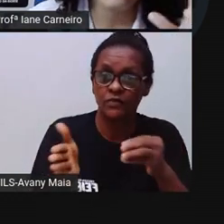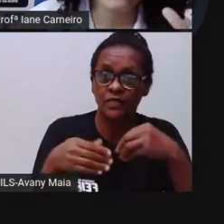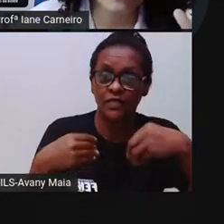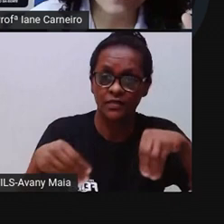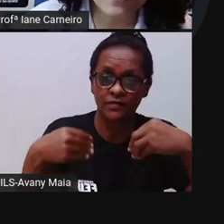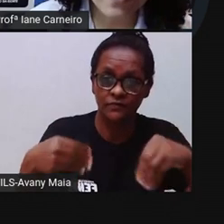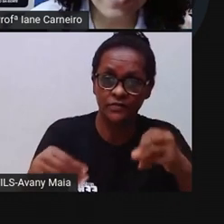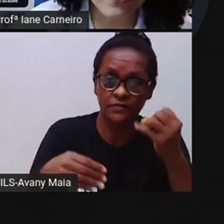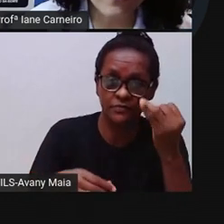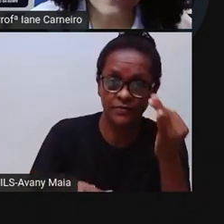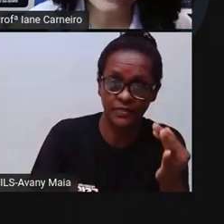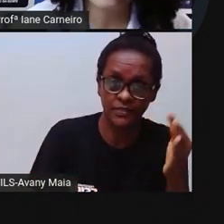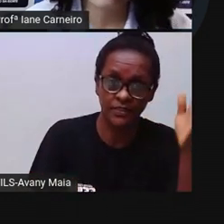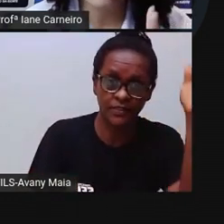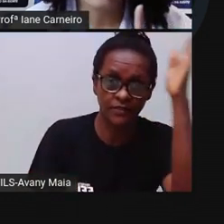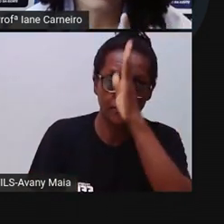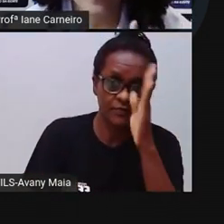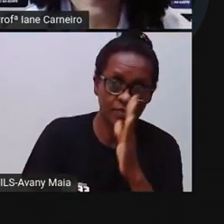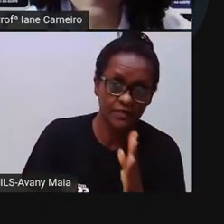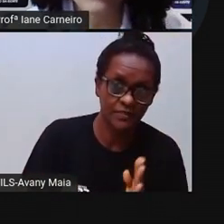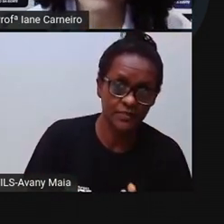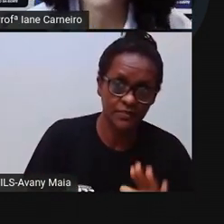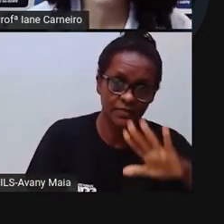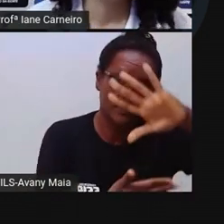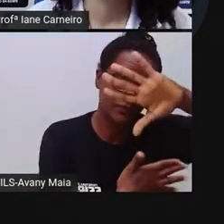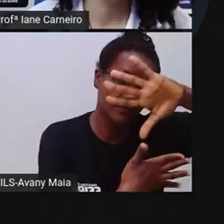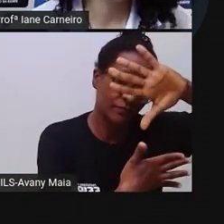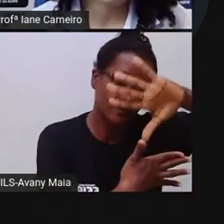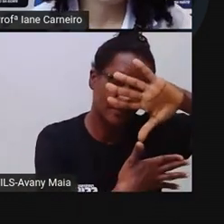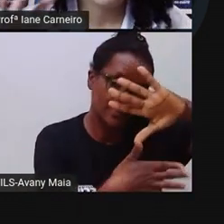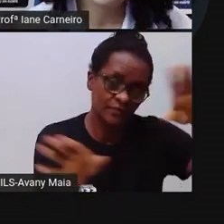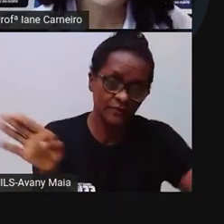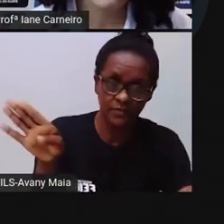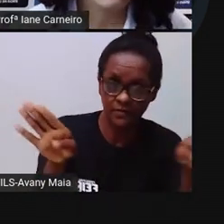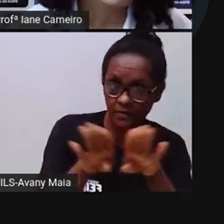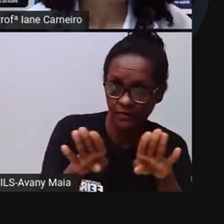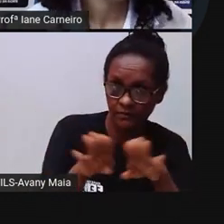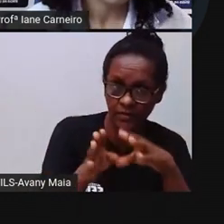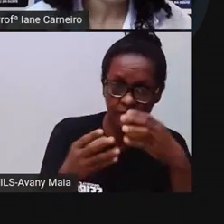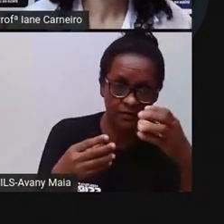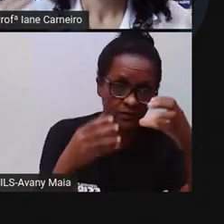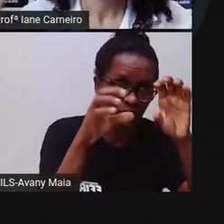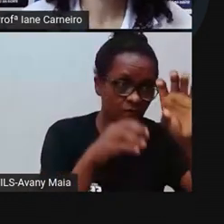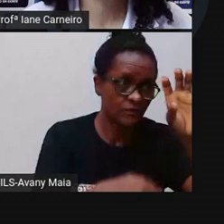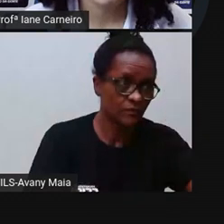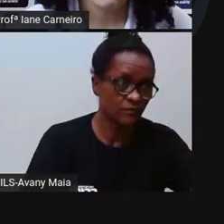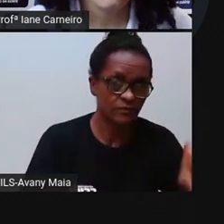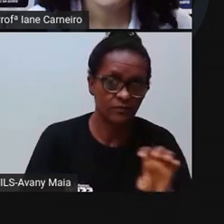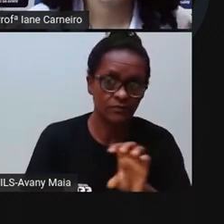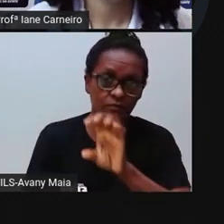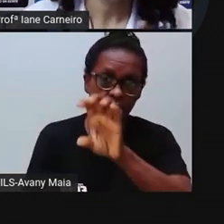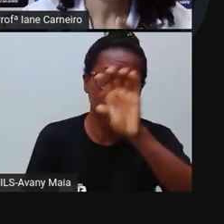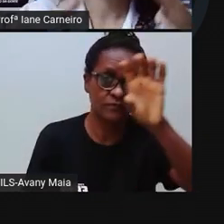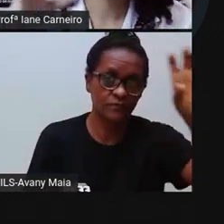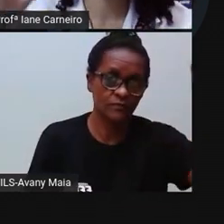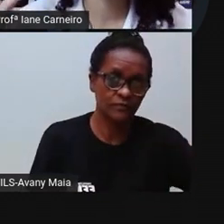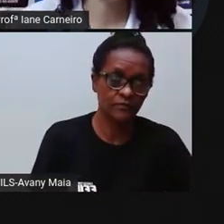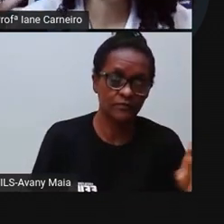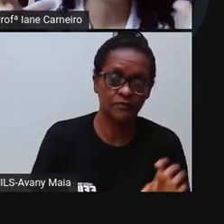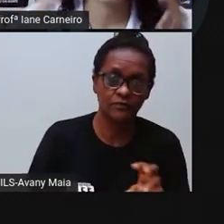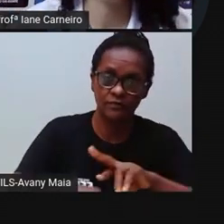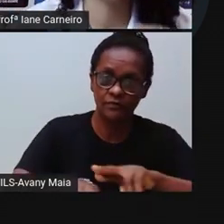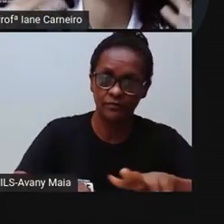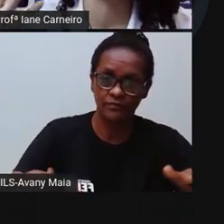mapa do Brasil, E tem os personagens, né? De cada região, né? Ou seja, o